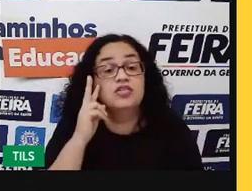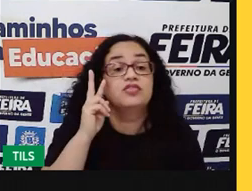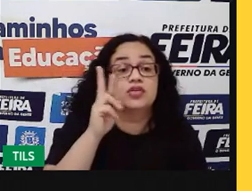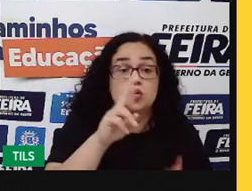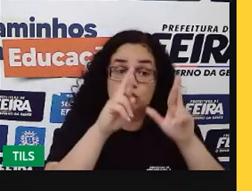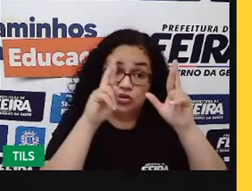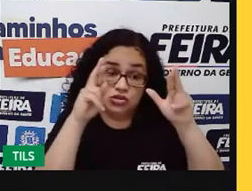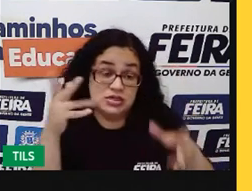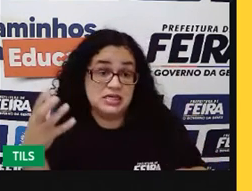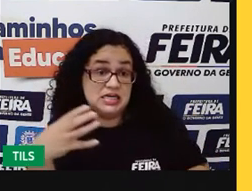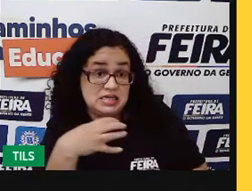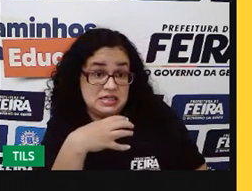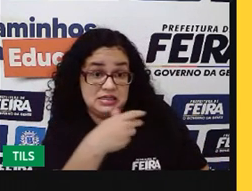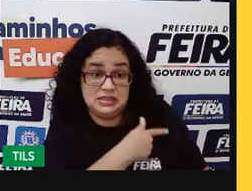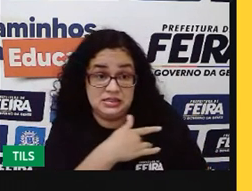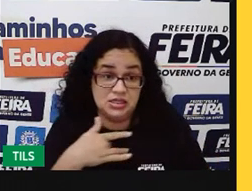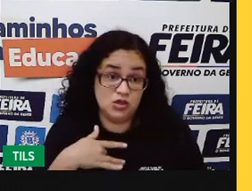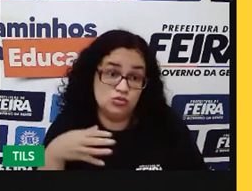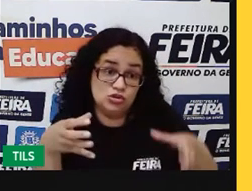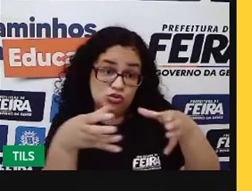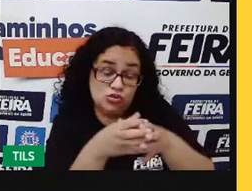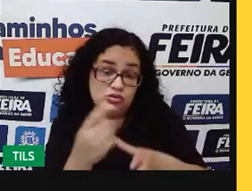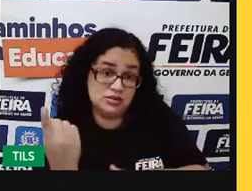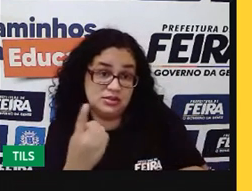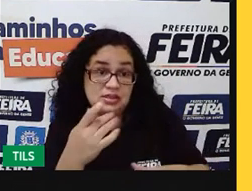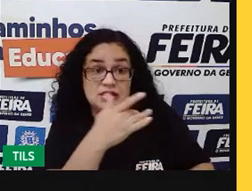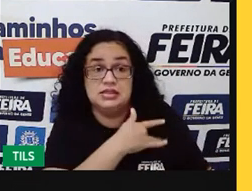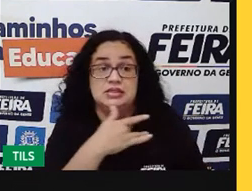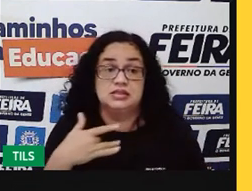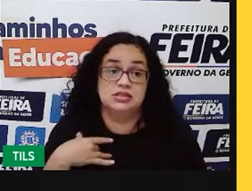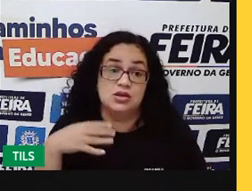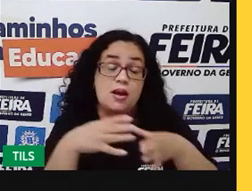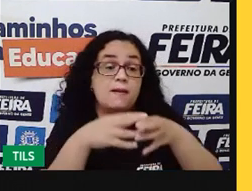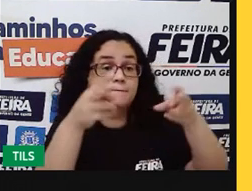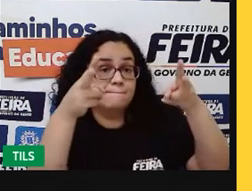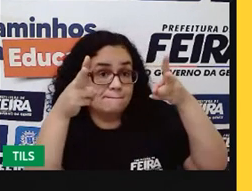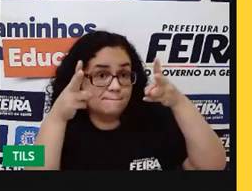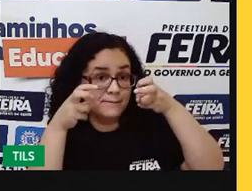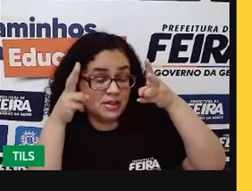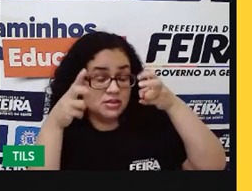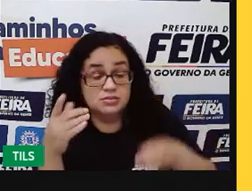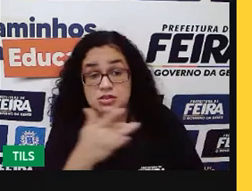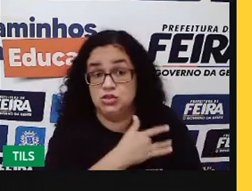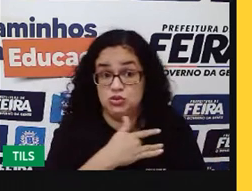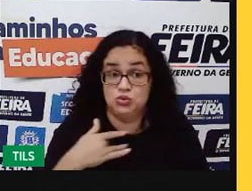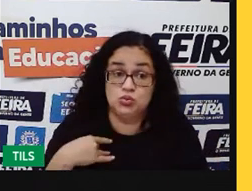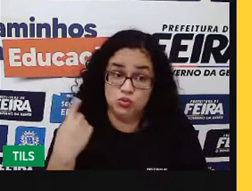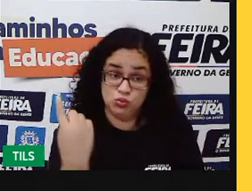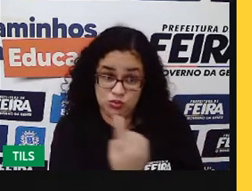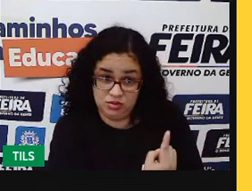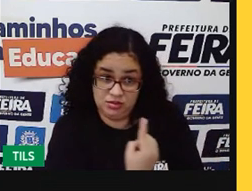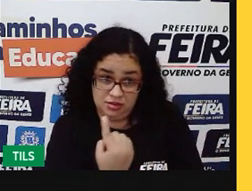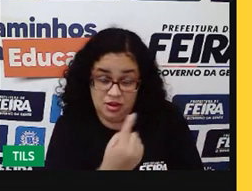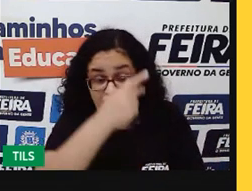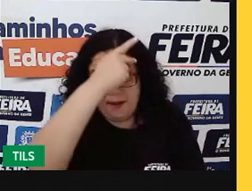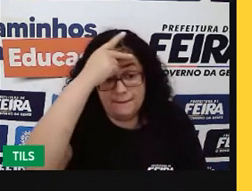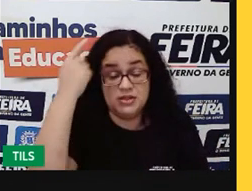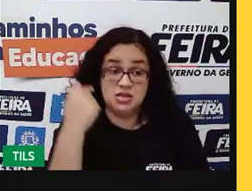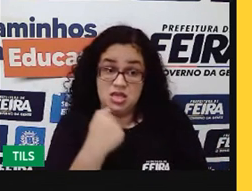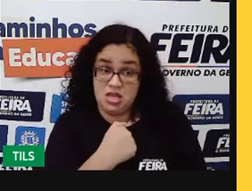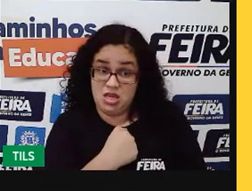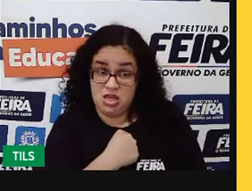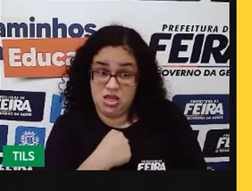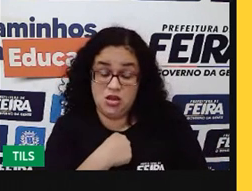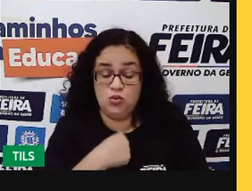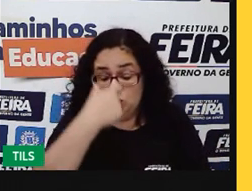diferença entre saúde individual e saúde coletiva. Percebendo que a saúde individual são ações individuais que eu,